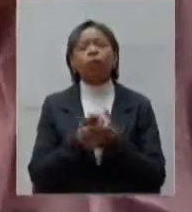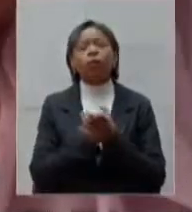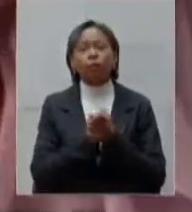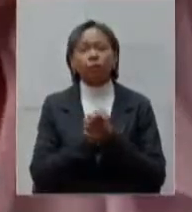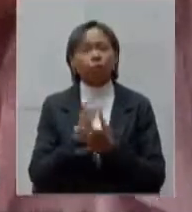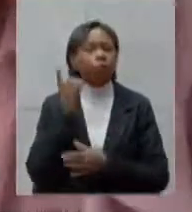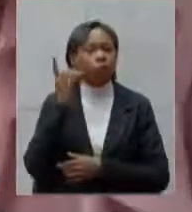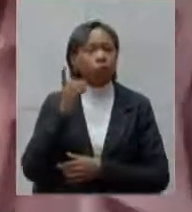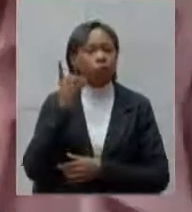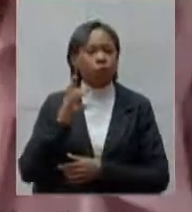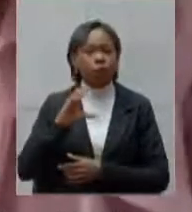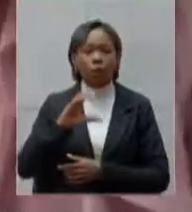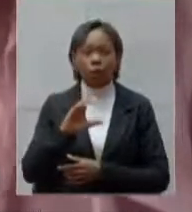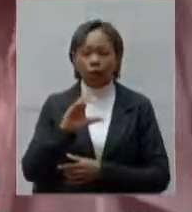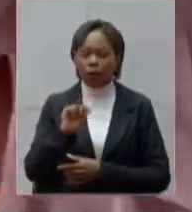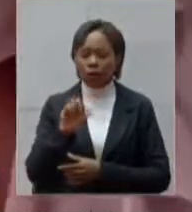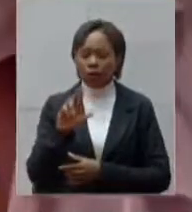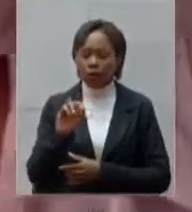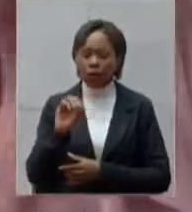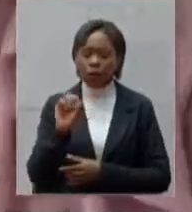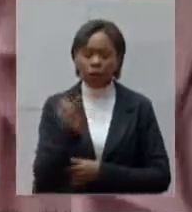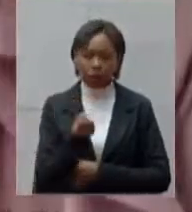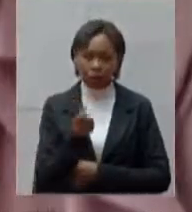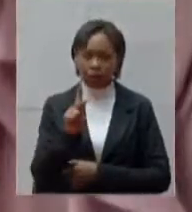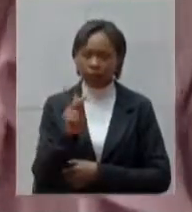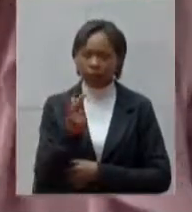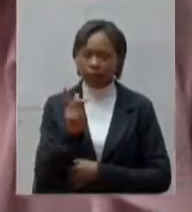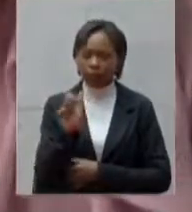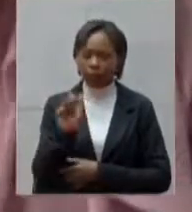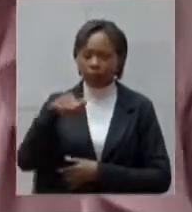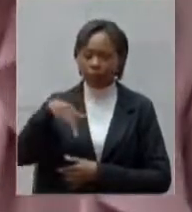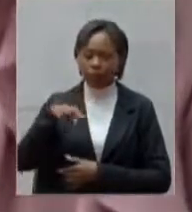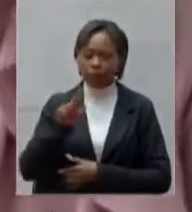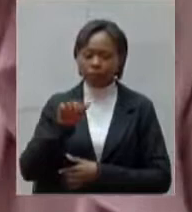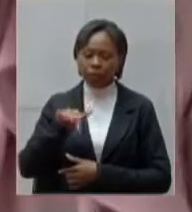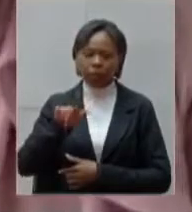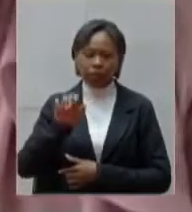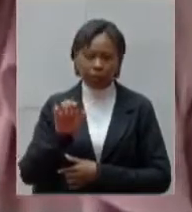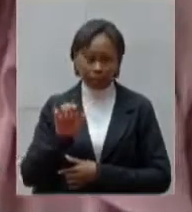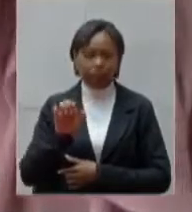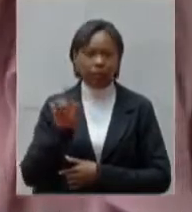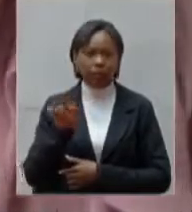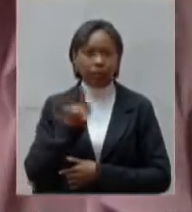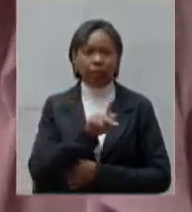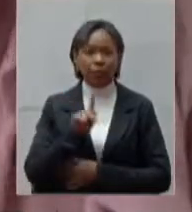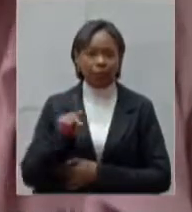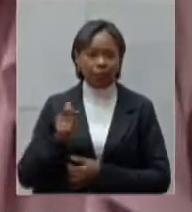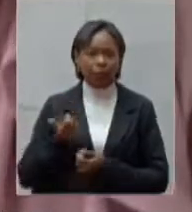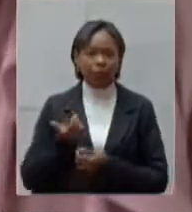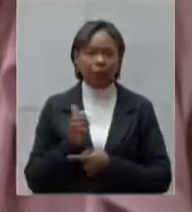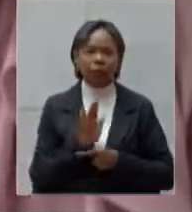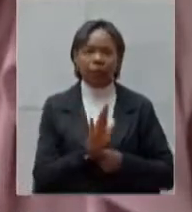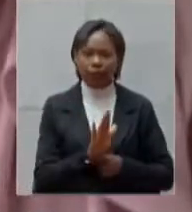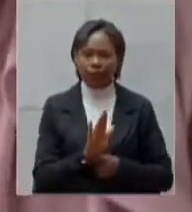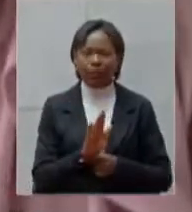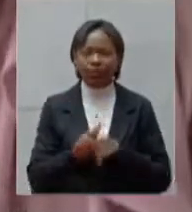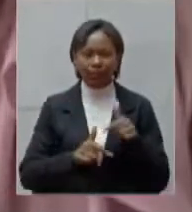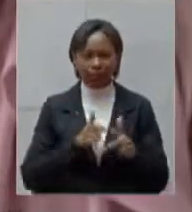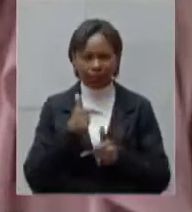deputado Carlos Henrique que está assumindo aí os trabalhos da presidência quero